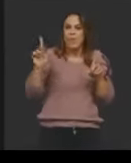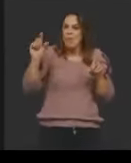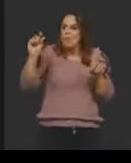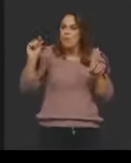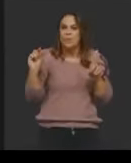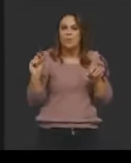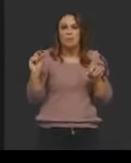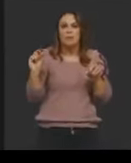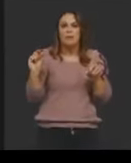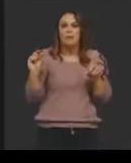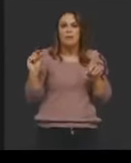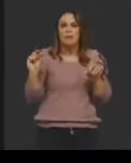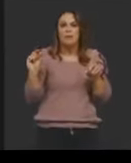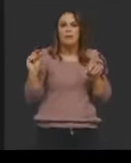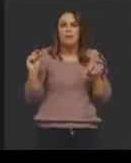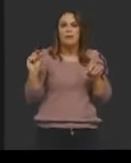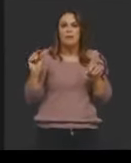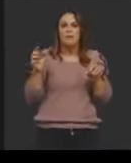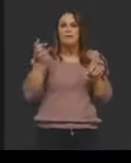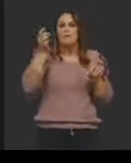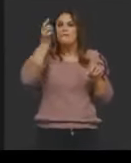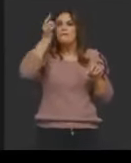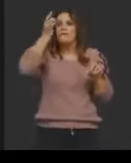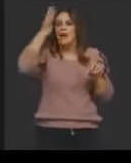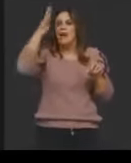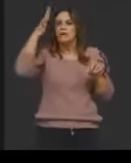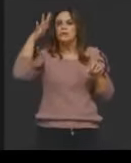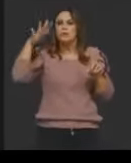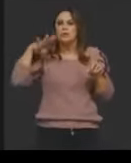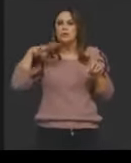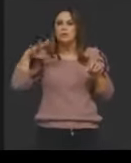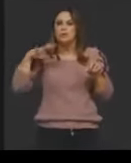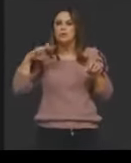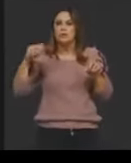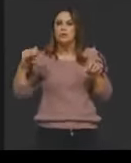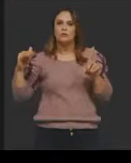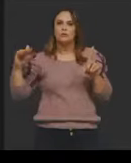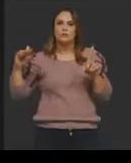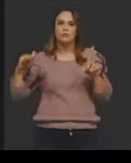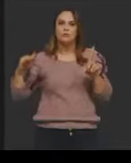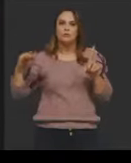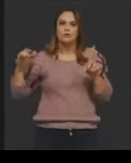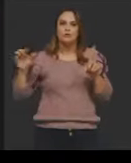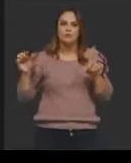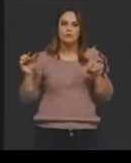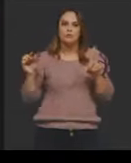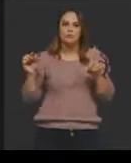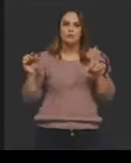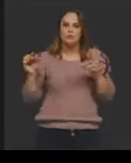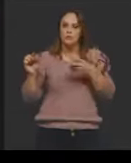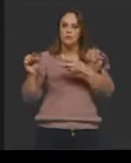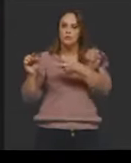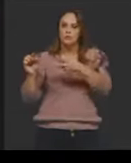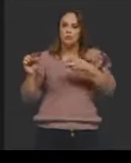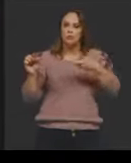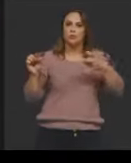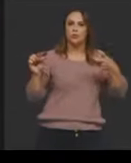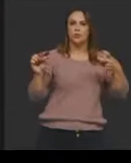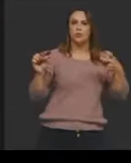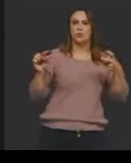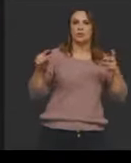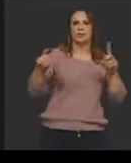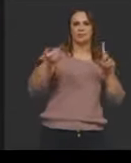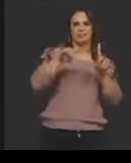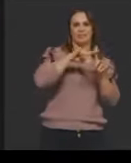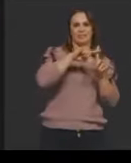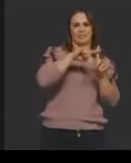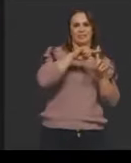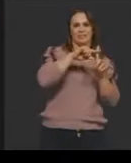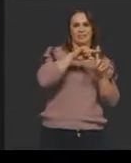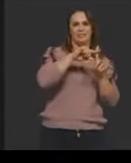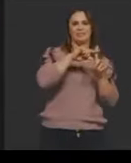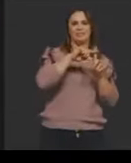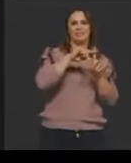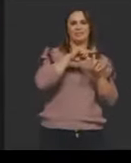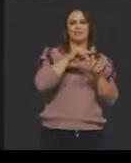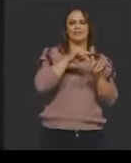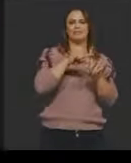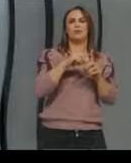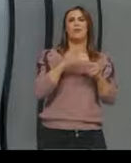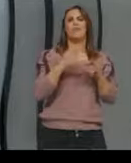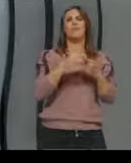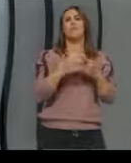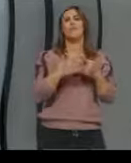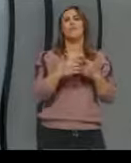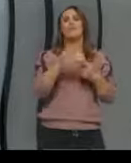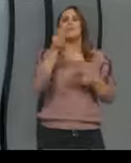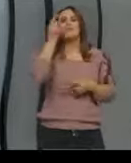vão se mover mais facilmente por essa estrutura. Por que que existe essa facilidade? Existe uma relação entre a